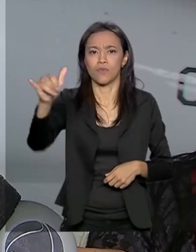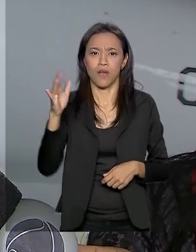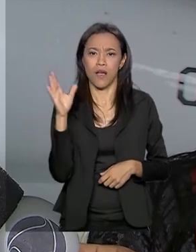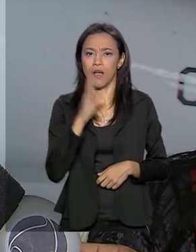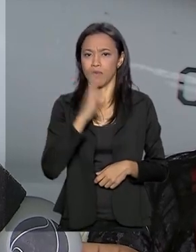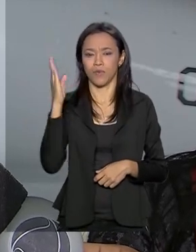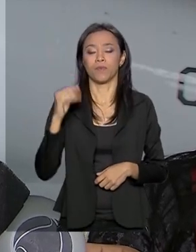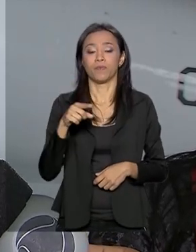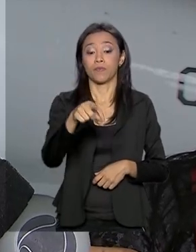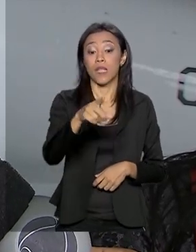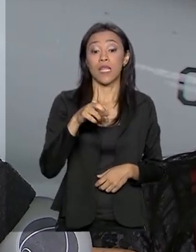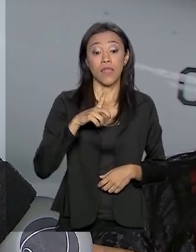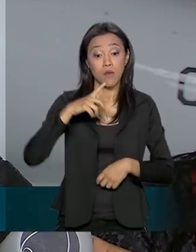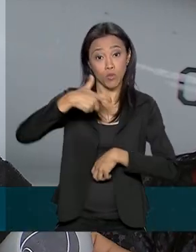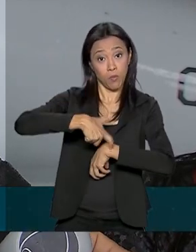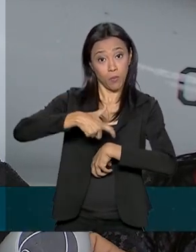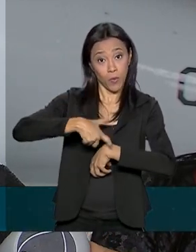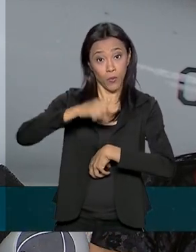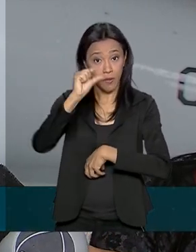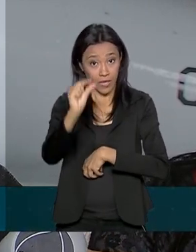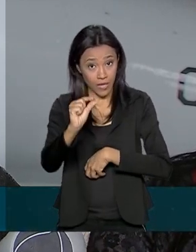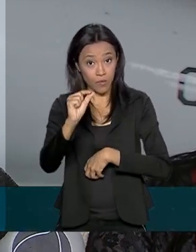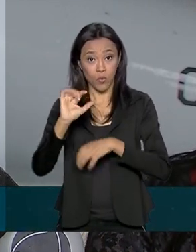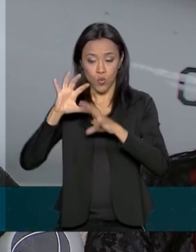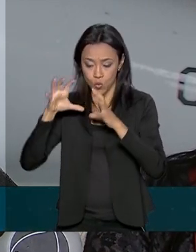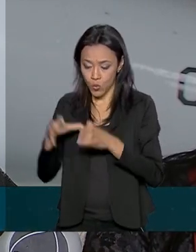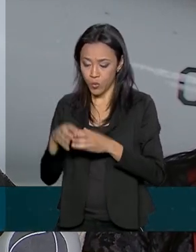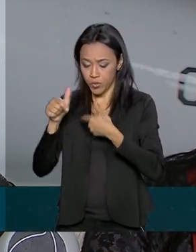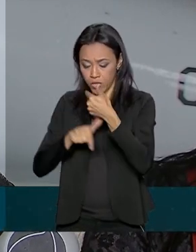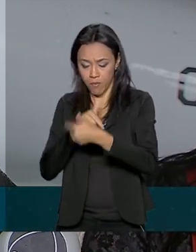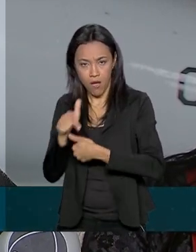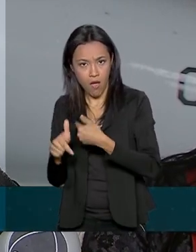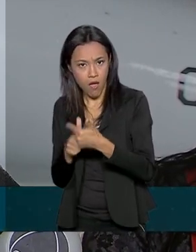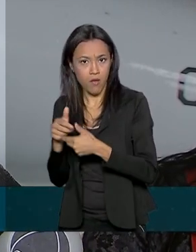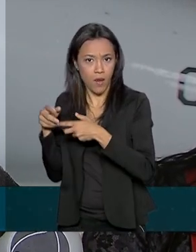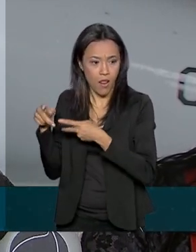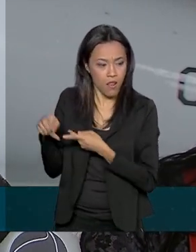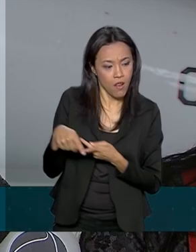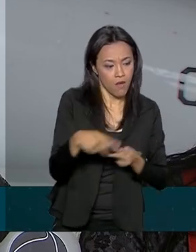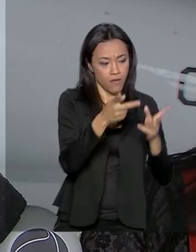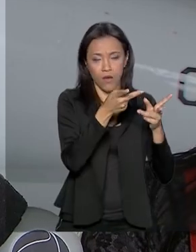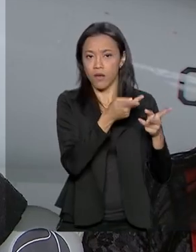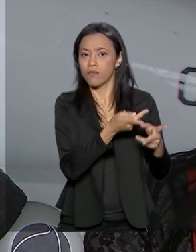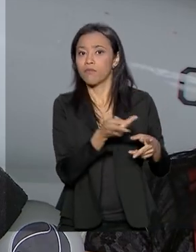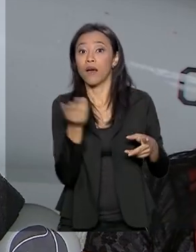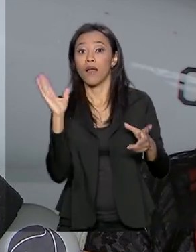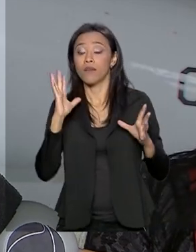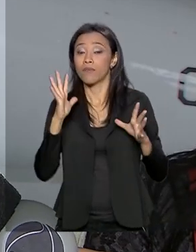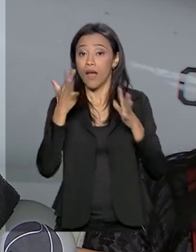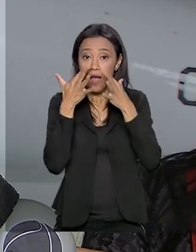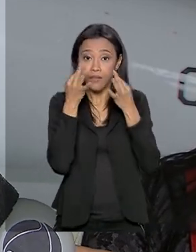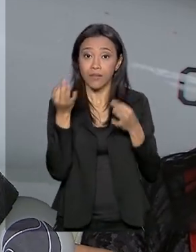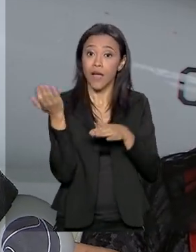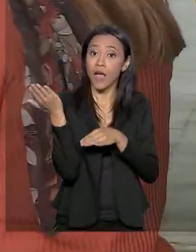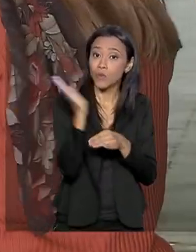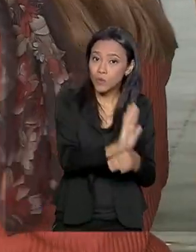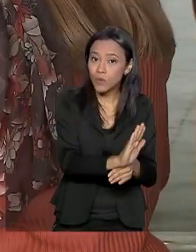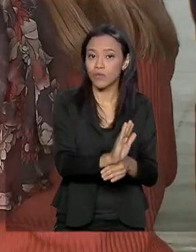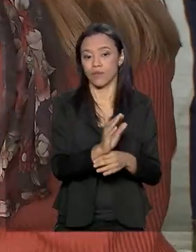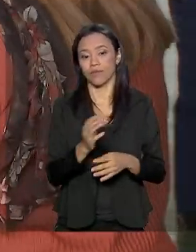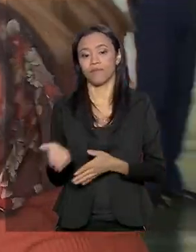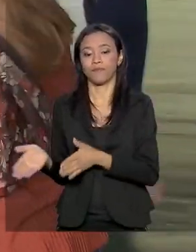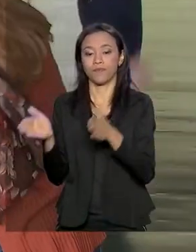pouco tempo para poder deslocar as equipes, às vezes, deslocar os nossos meios para poder atender esse transporte.